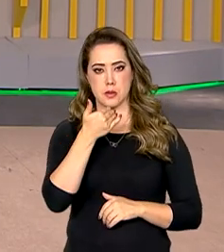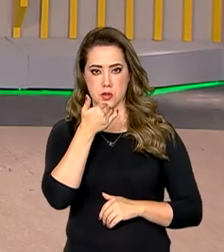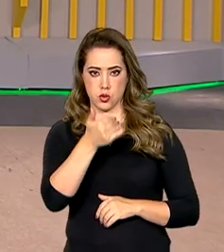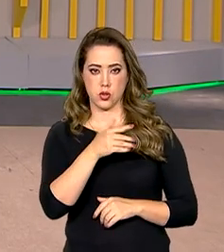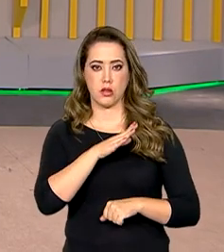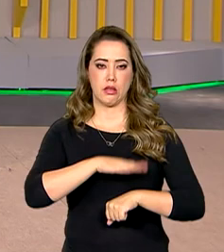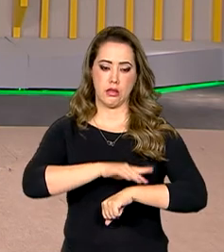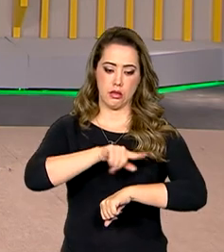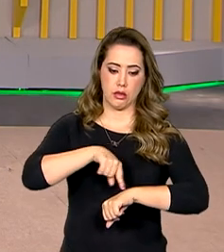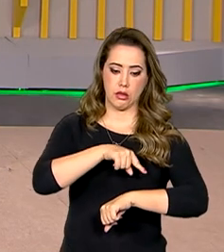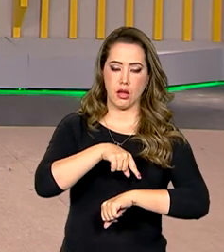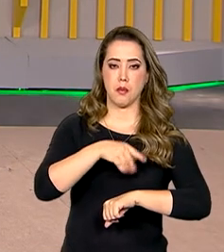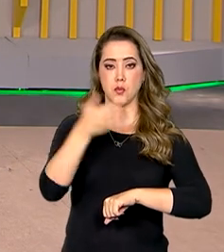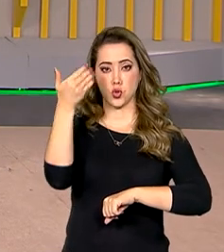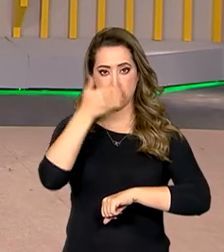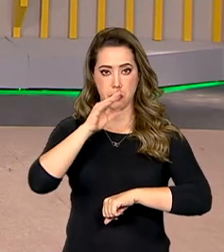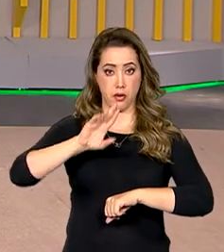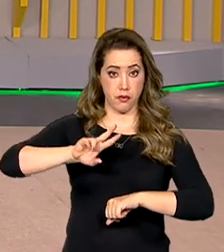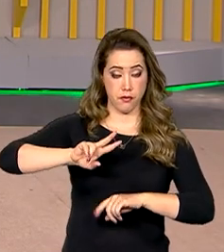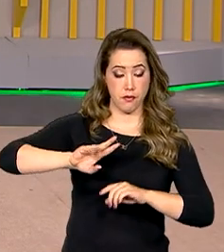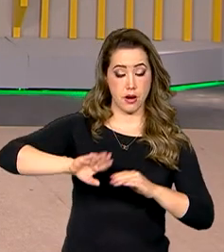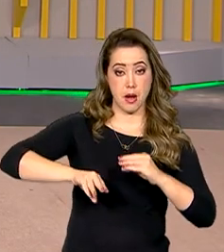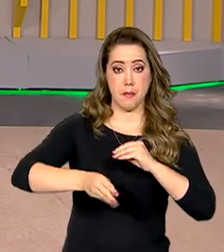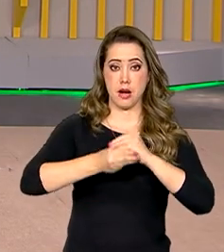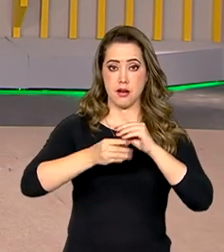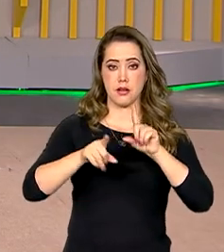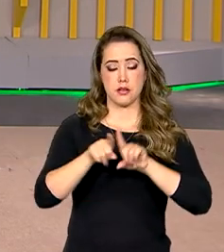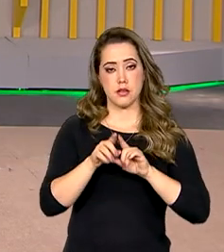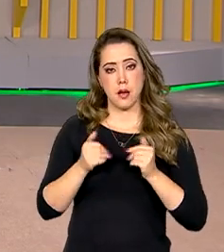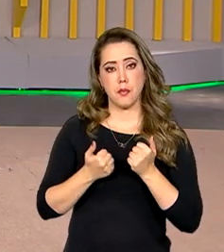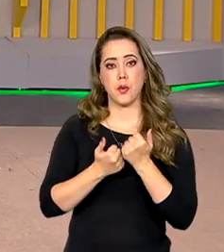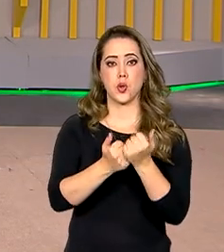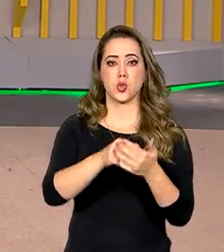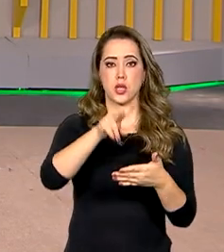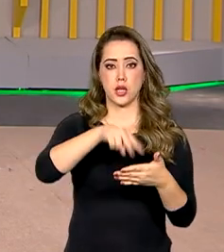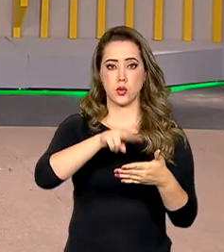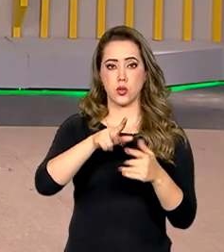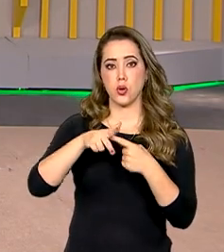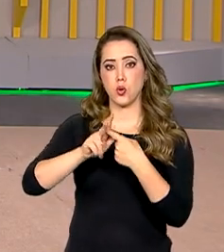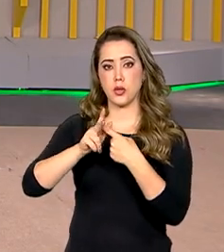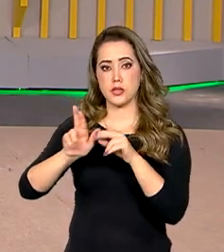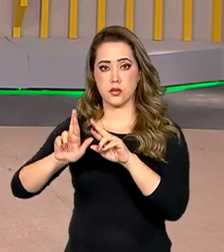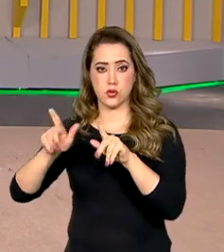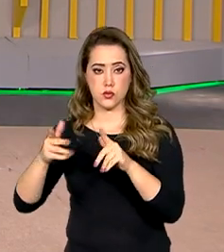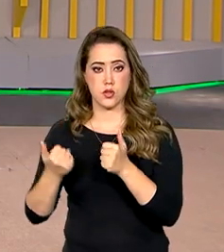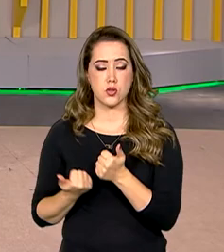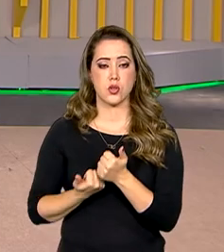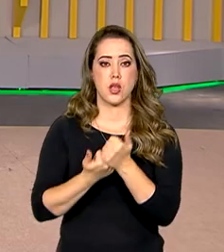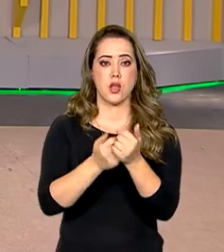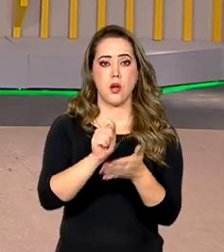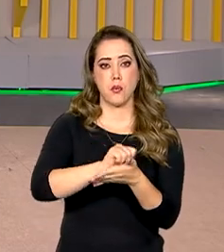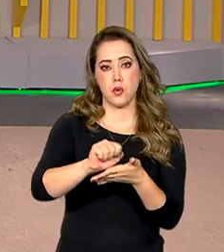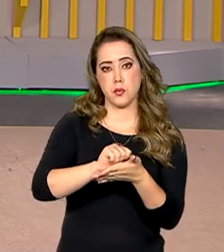estão tempo adicional de prova, auxílio para leitura, correção diferenciada e o auxílio para transcrição.